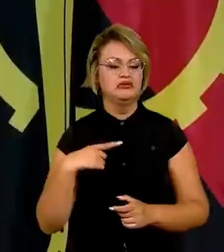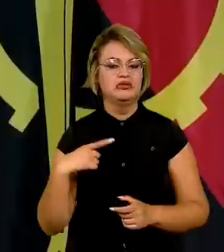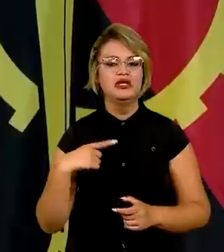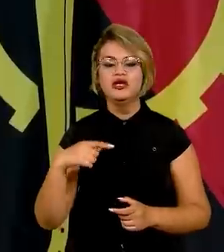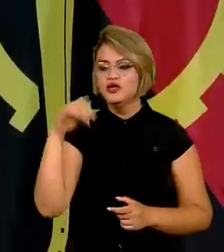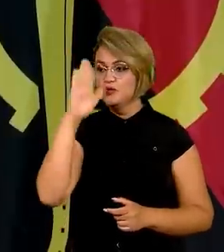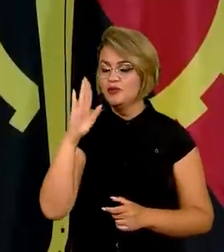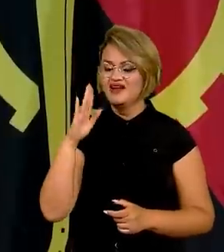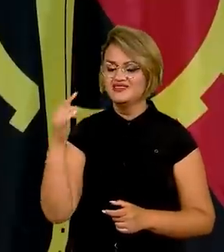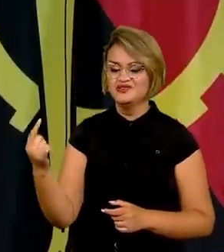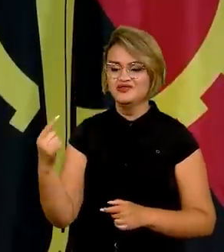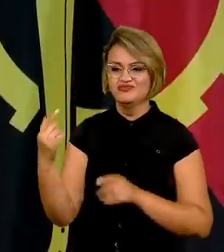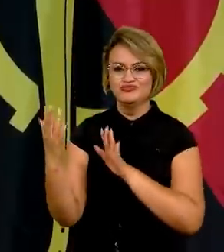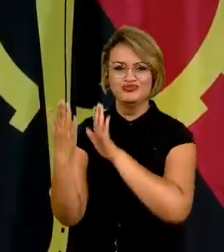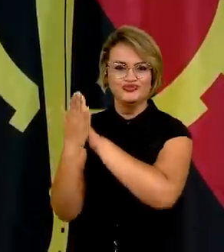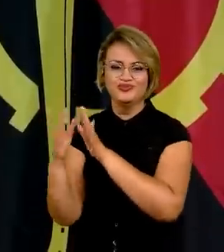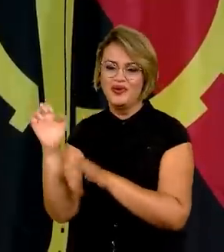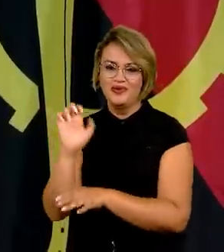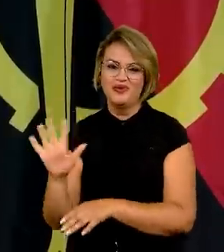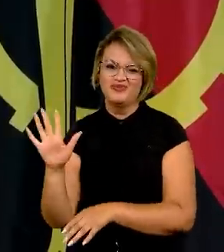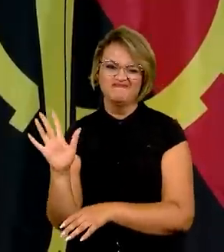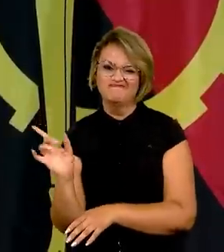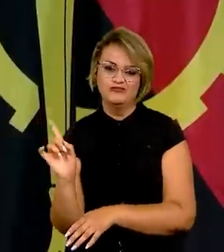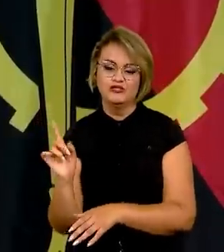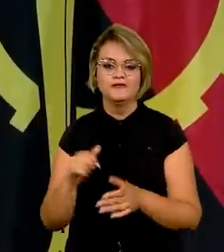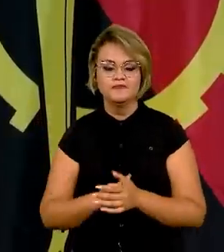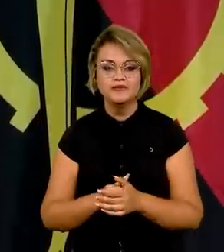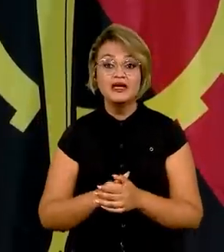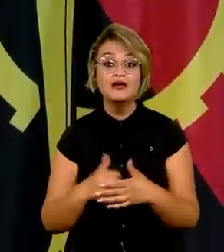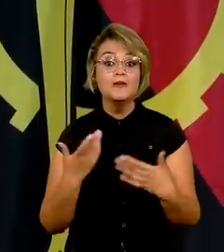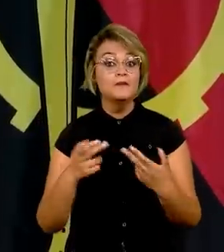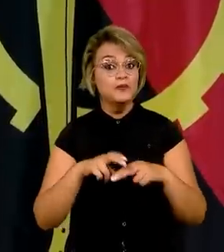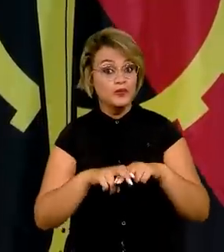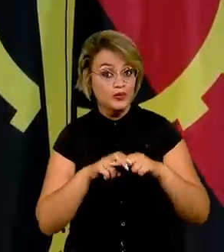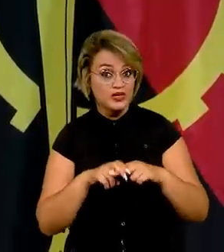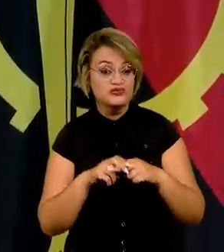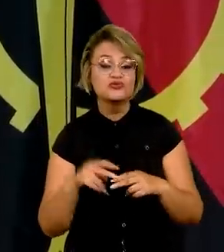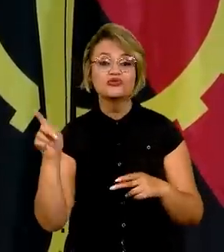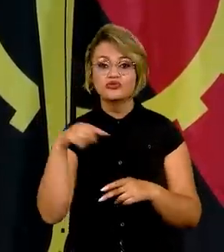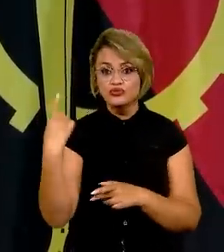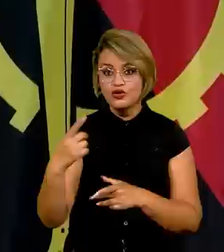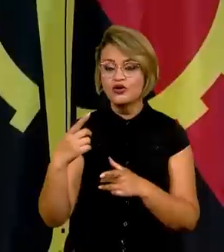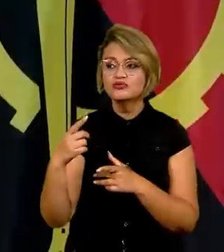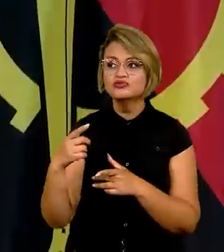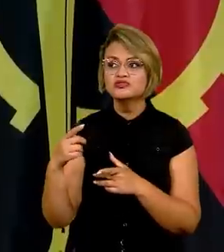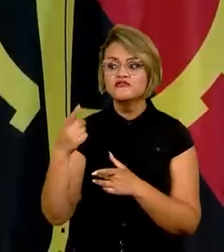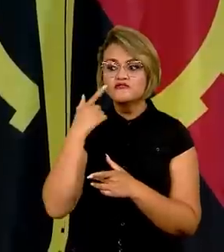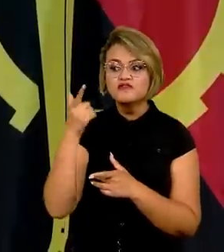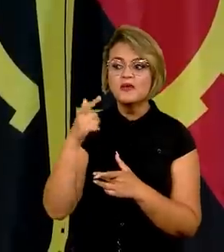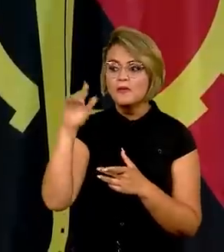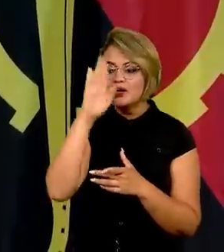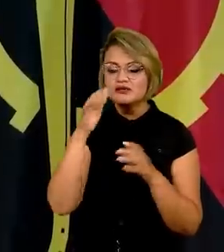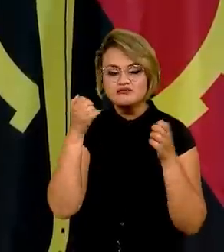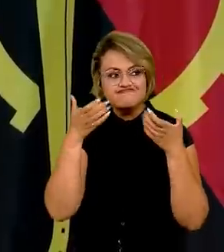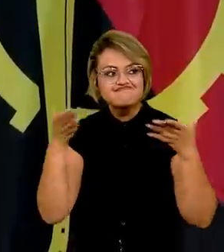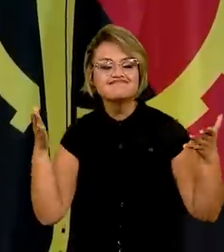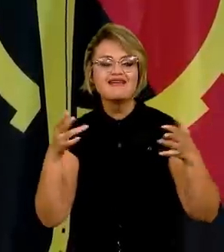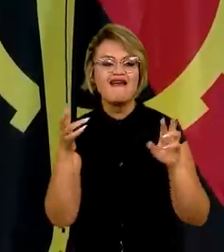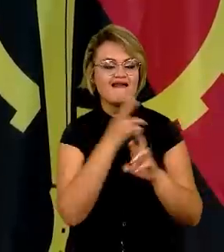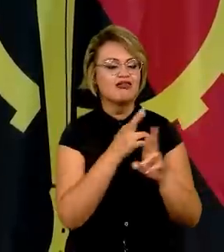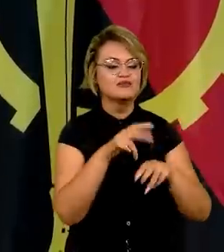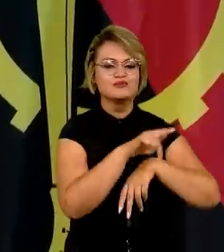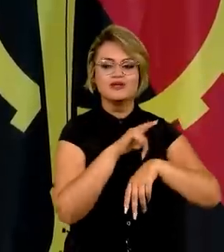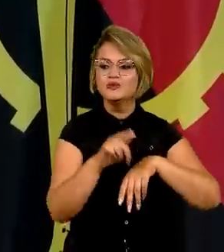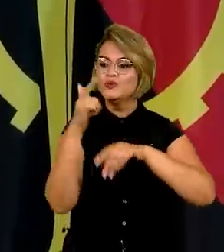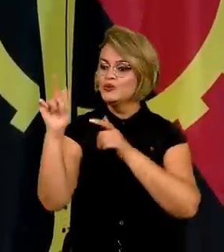Brasil para a Europa não tem. Mas tudo isso fez com que a gente abrisse um pouco o Brasil para o mundo e